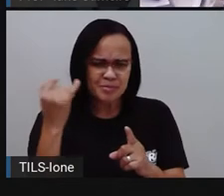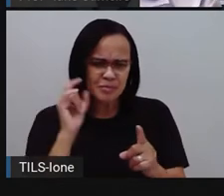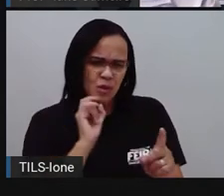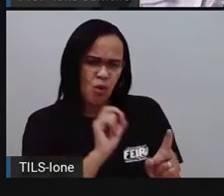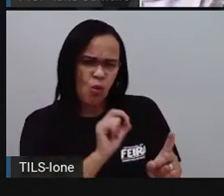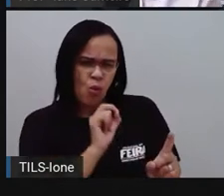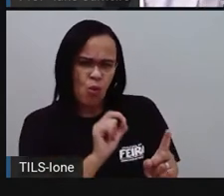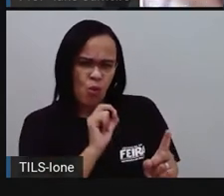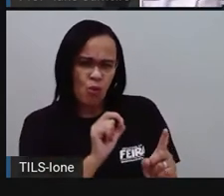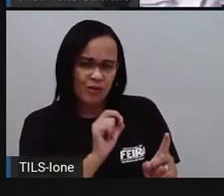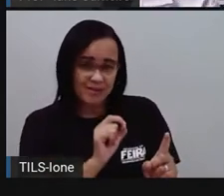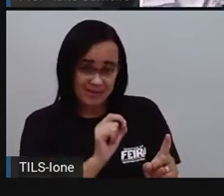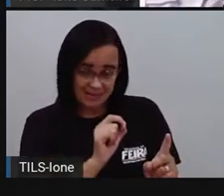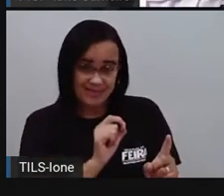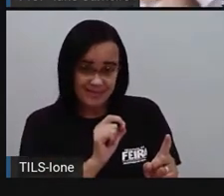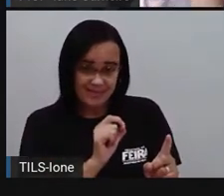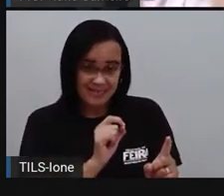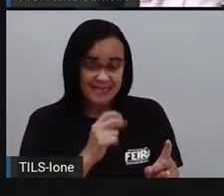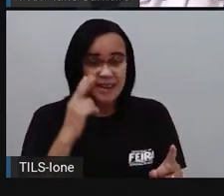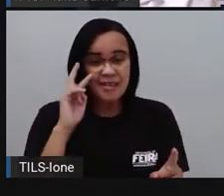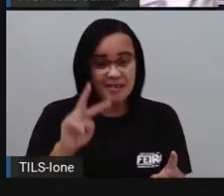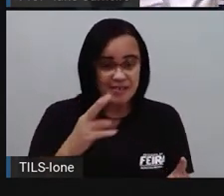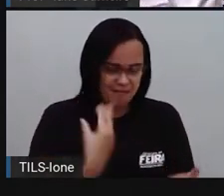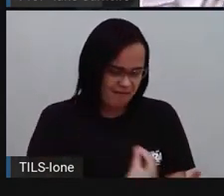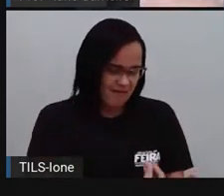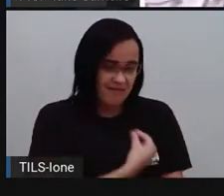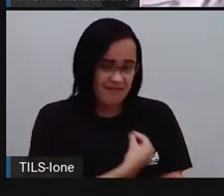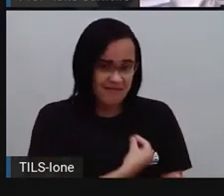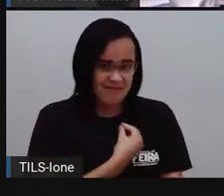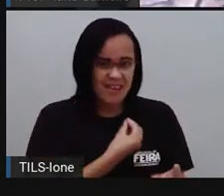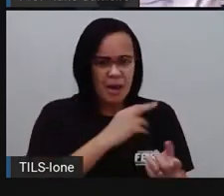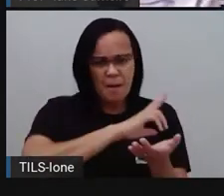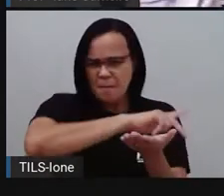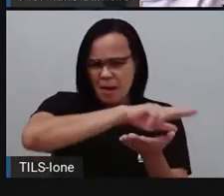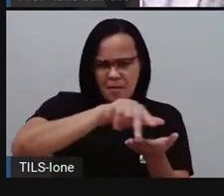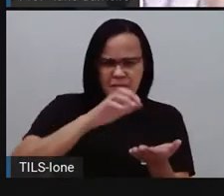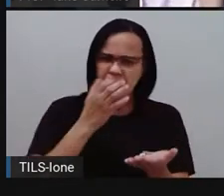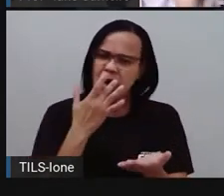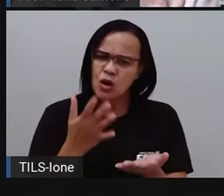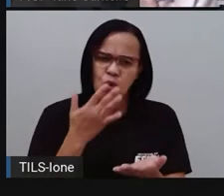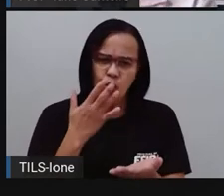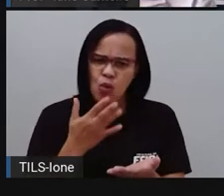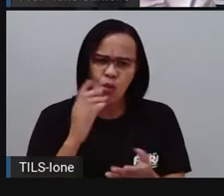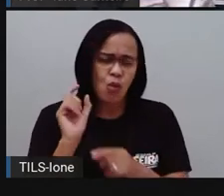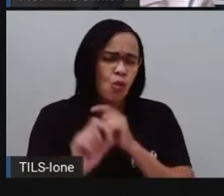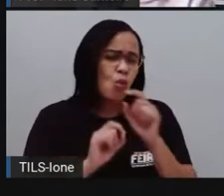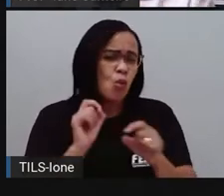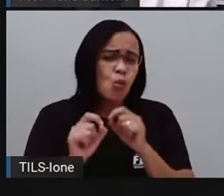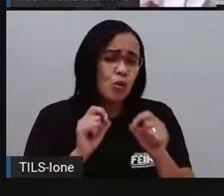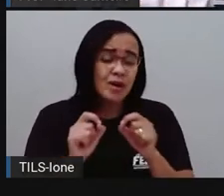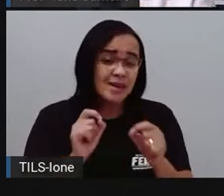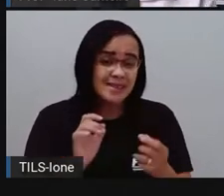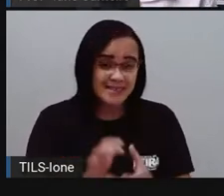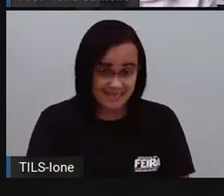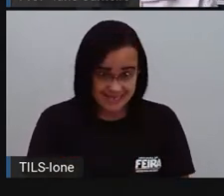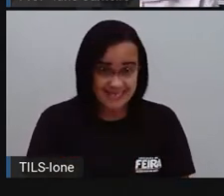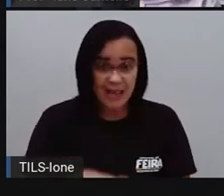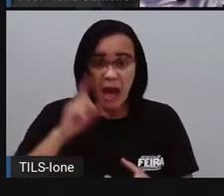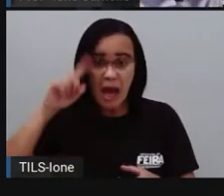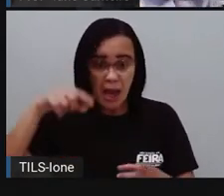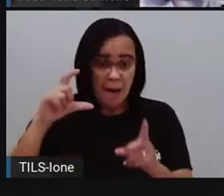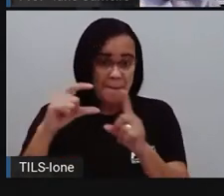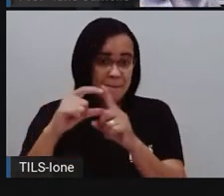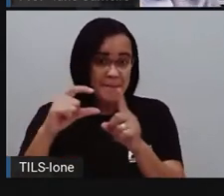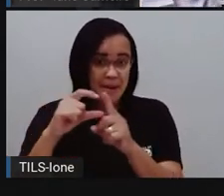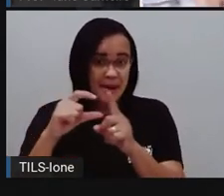diversidade de cores, de preferências, de tudo. Existe uma palavrinha aí. Muito importante.